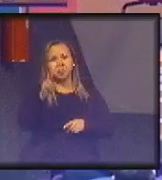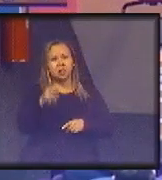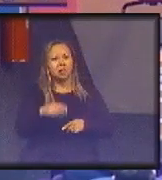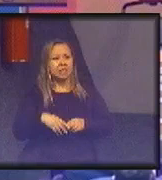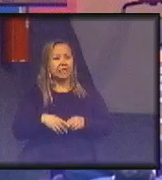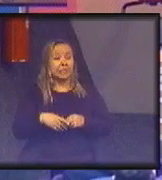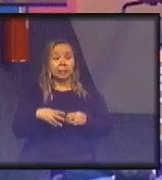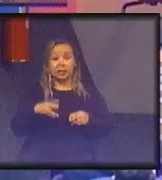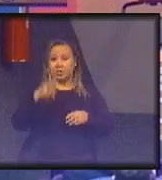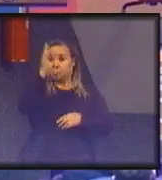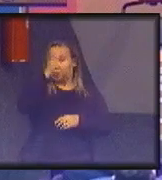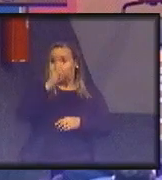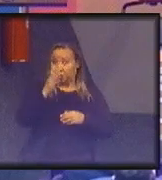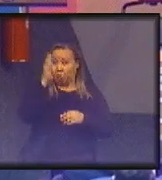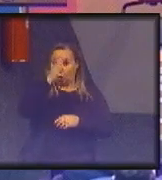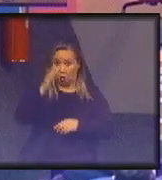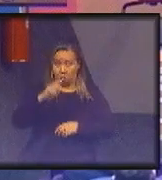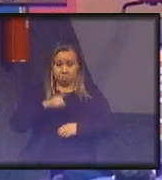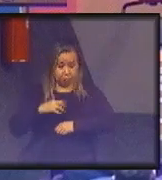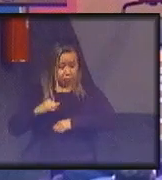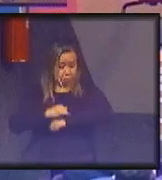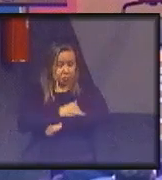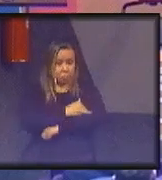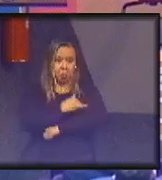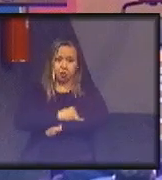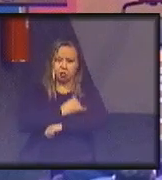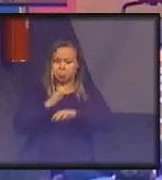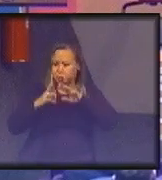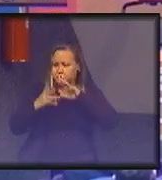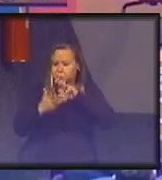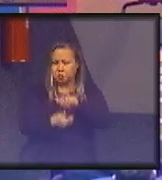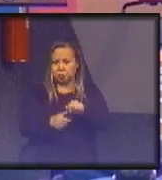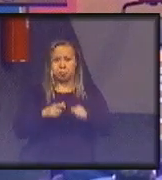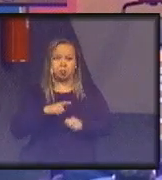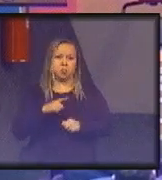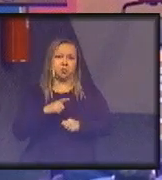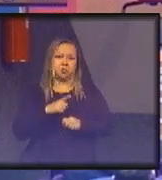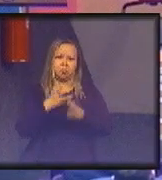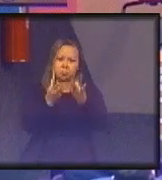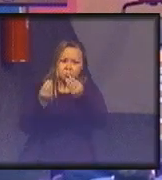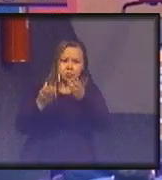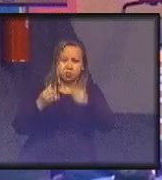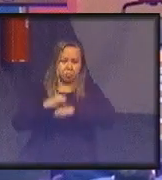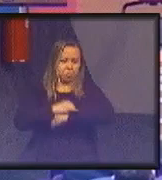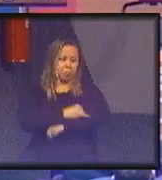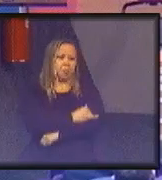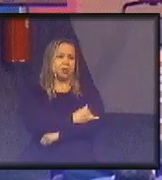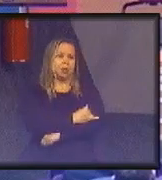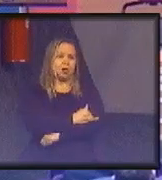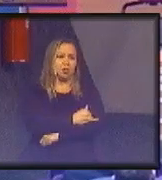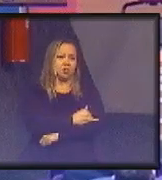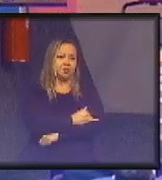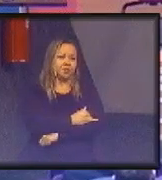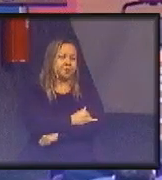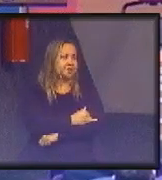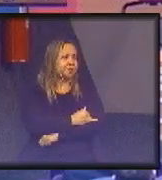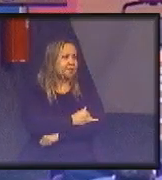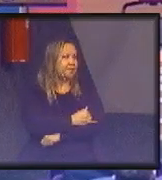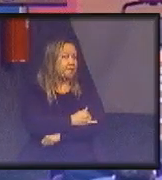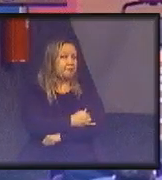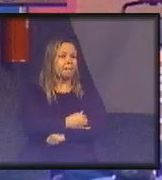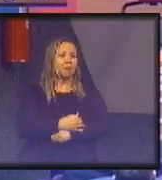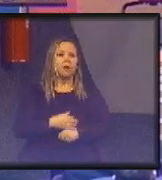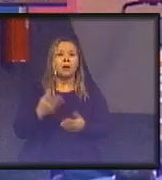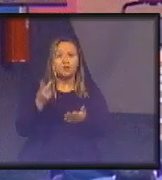obesidade. Quer dizer, o mundo vive uma epidemia de obesidade e o Brasil vive uma epidemia de obesidade que